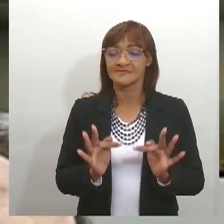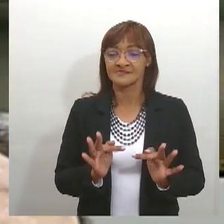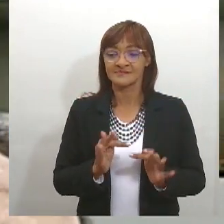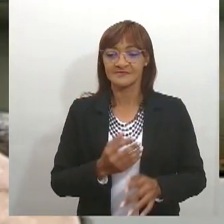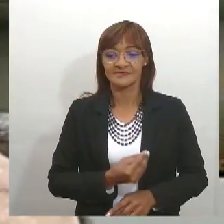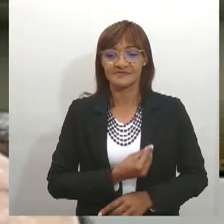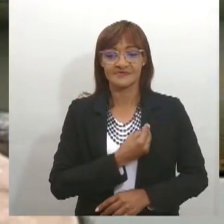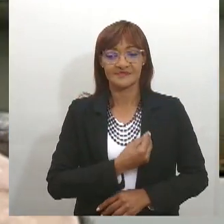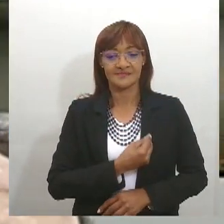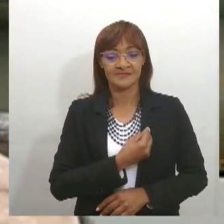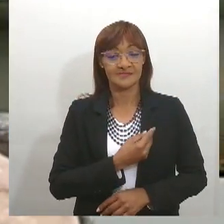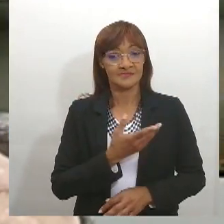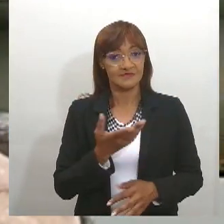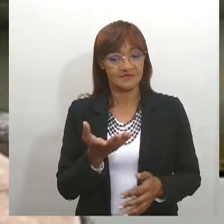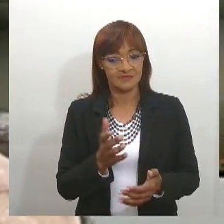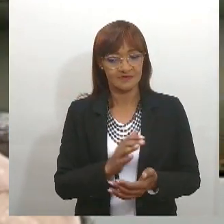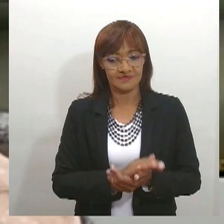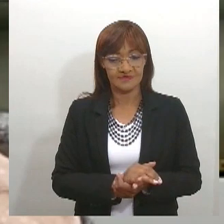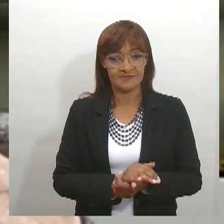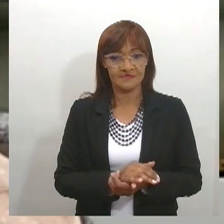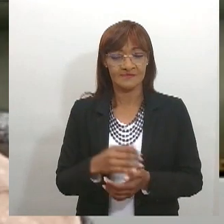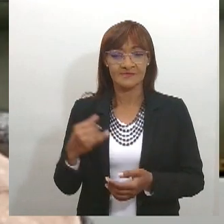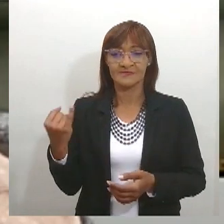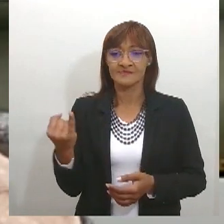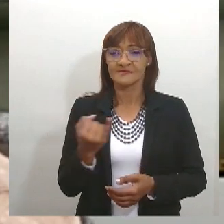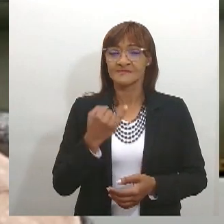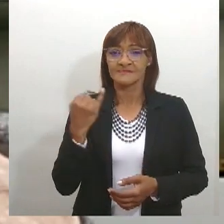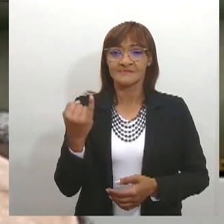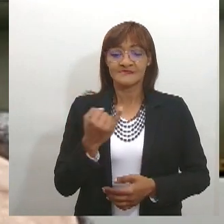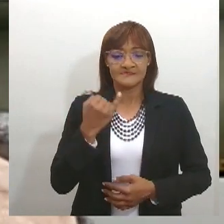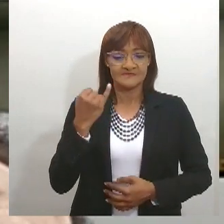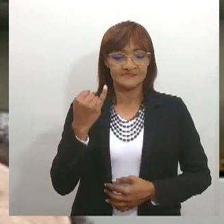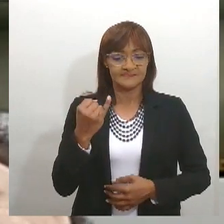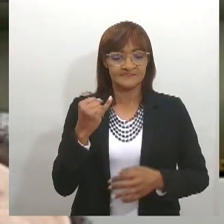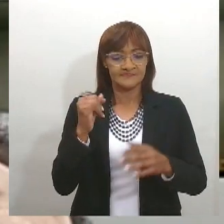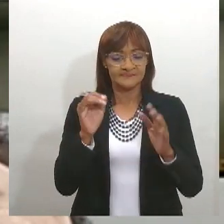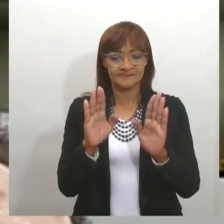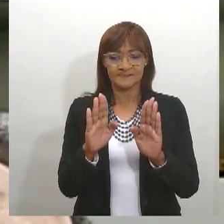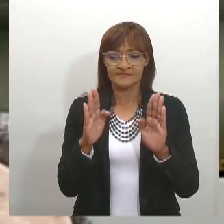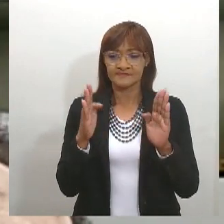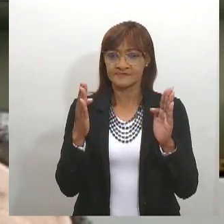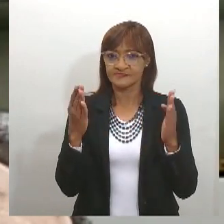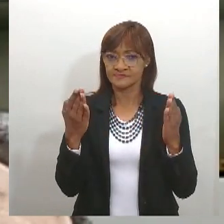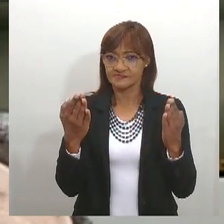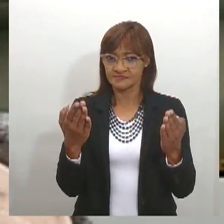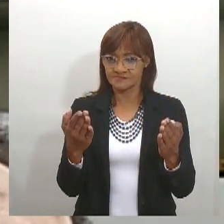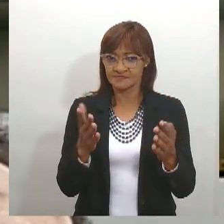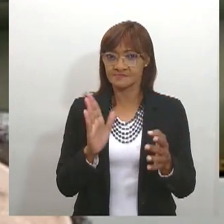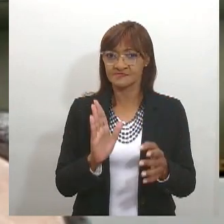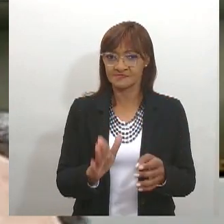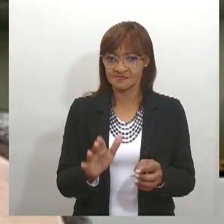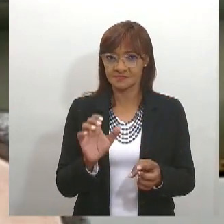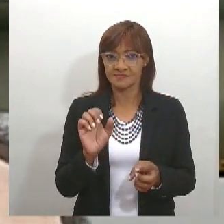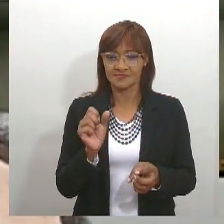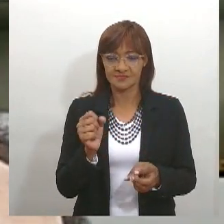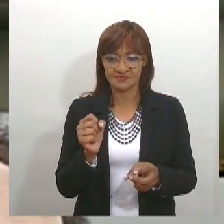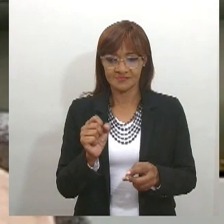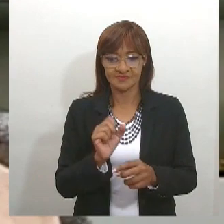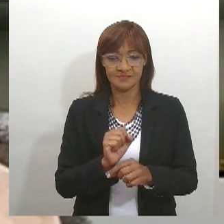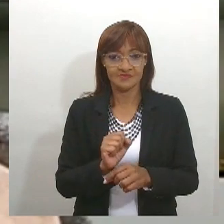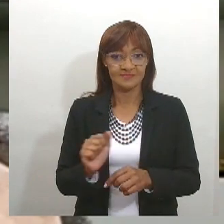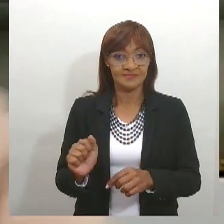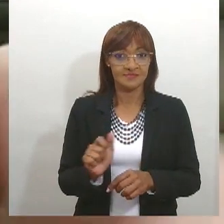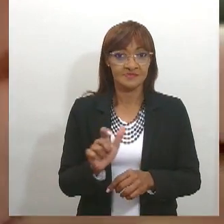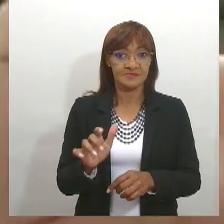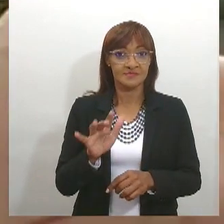importante, relembrando um intelectual sergipano que sai do interior de Lagarto e vai fazer carreira no Rio